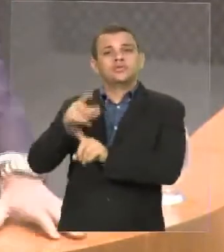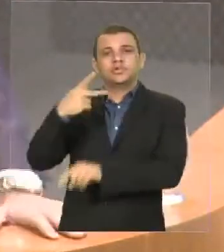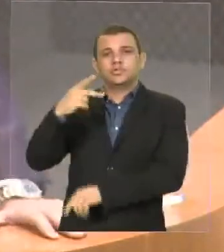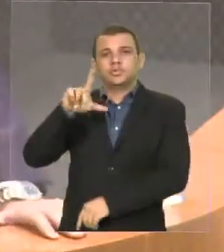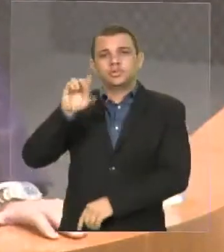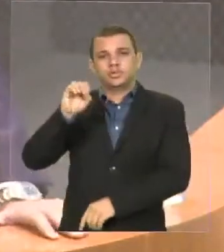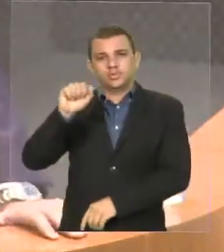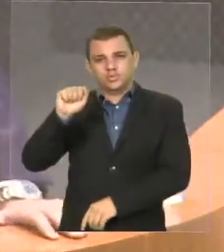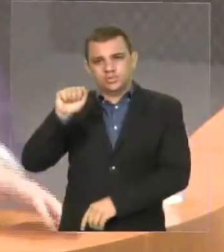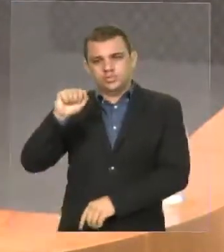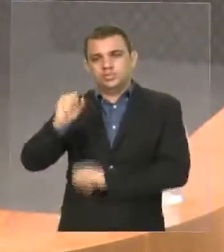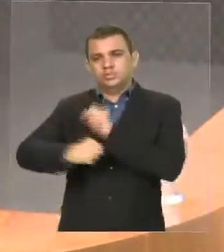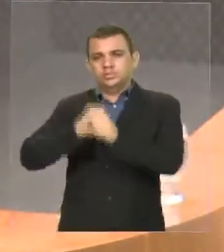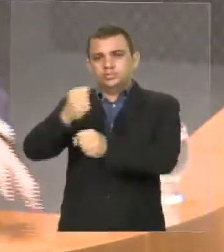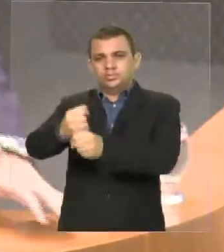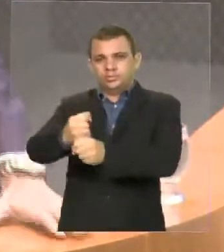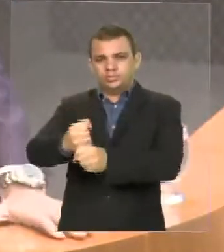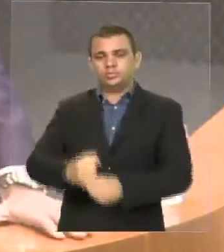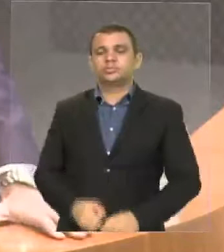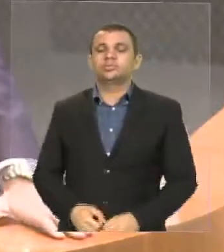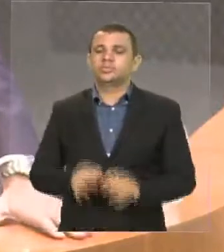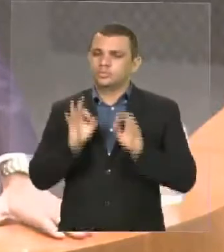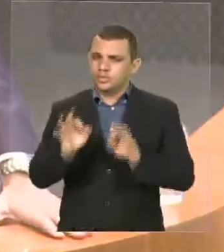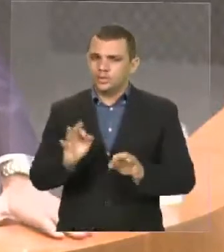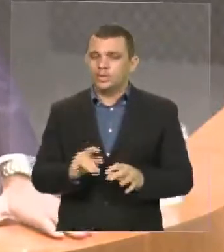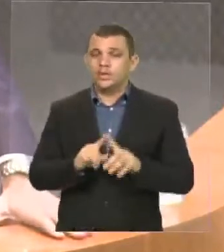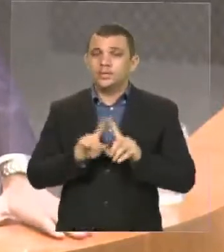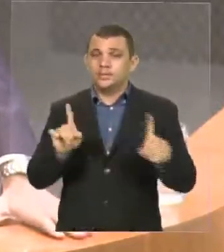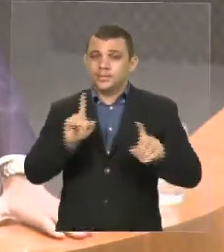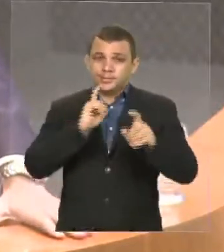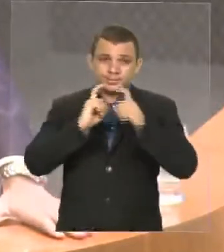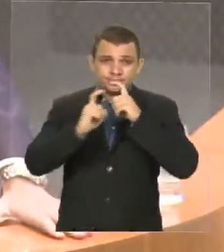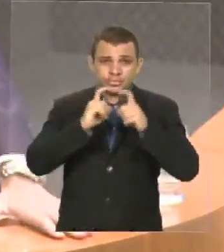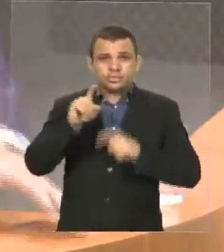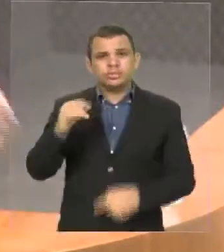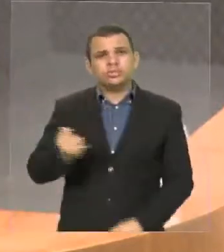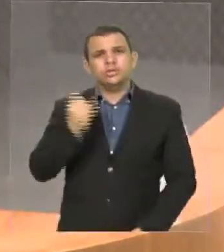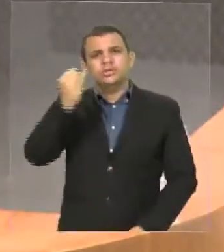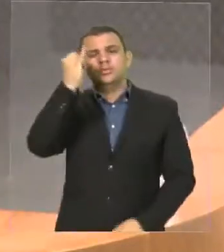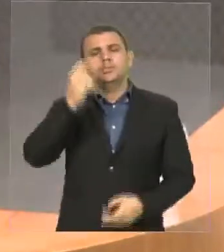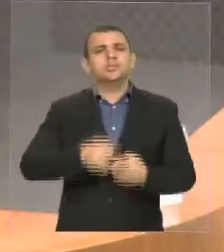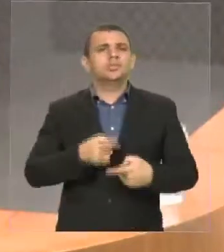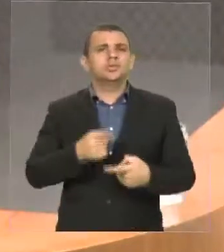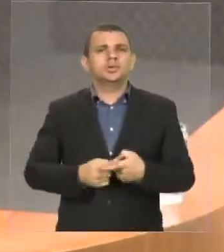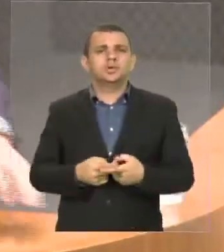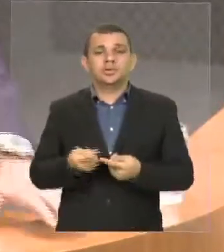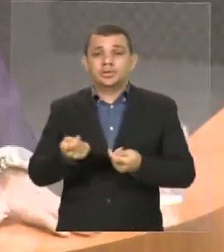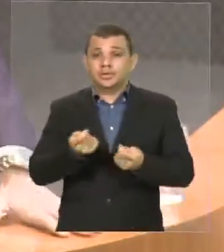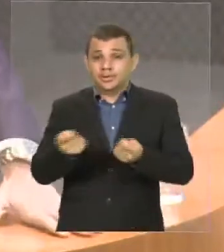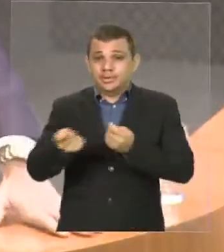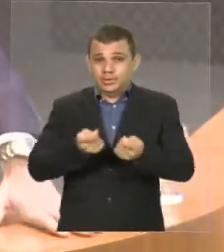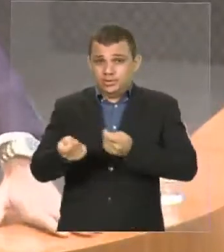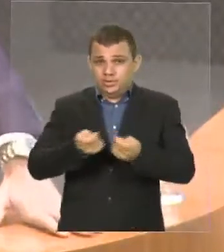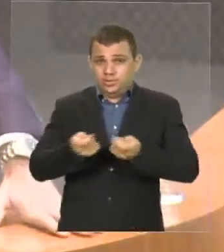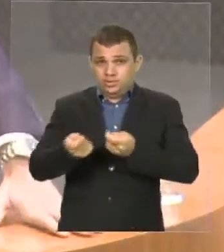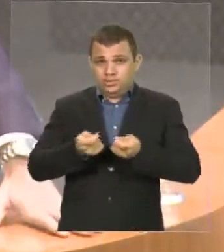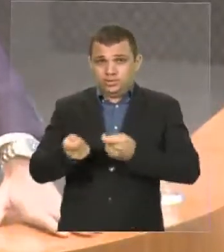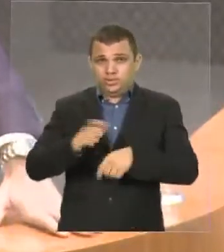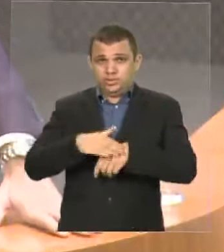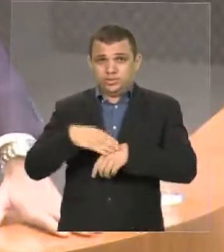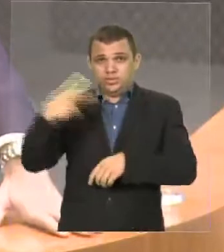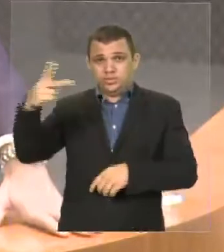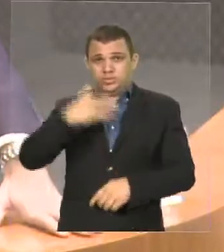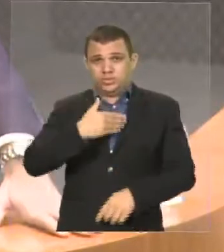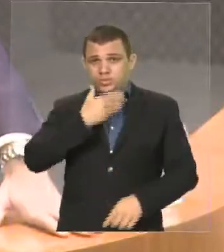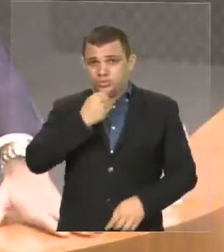Mas essa discussão, ela é importante, porque na negociação que o presidente Temer